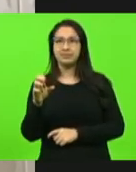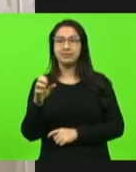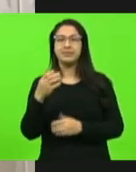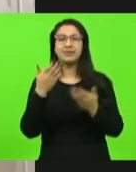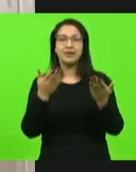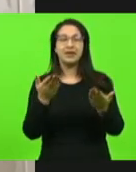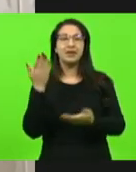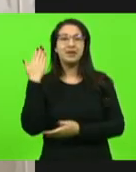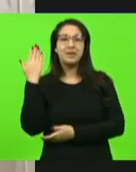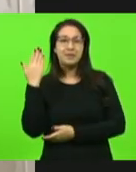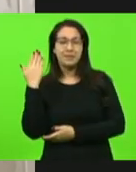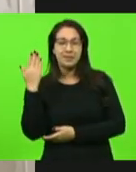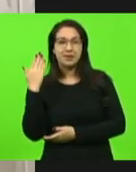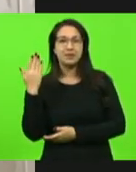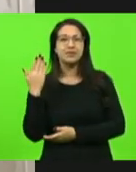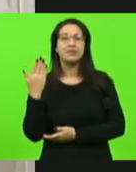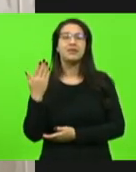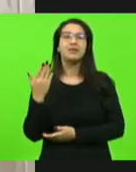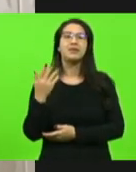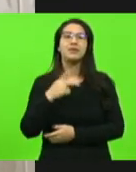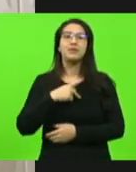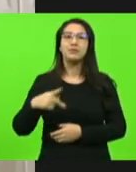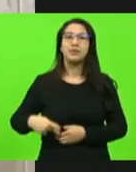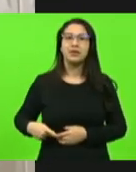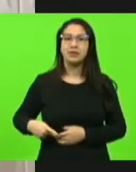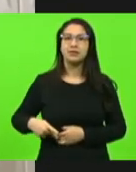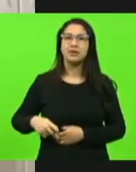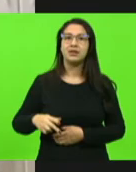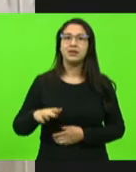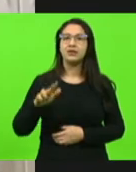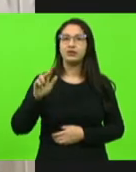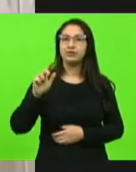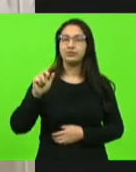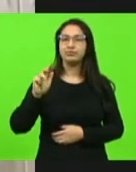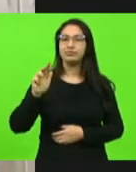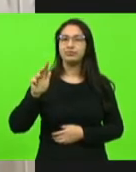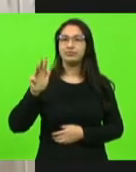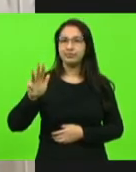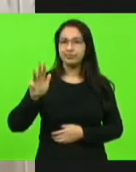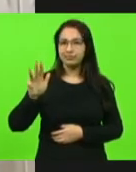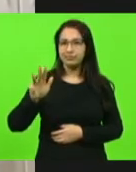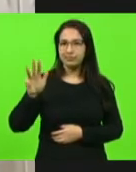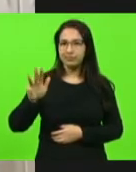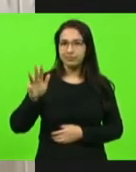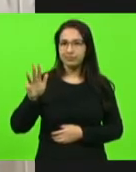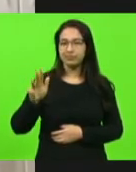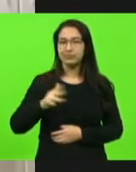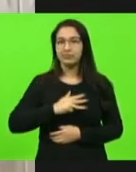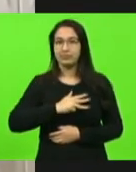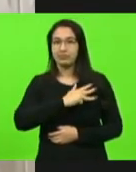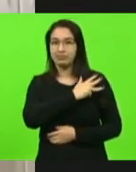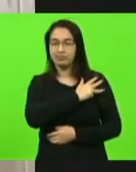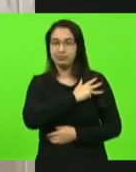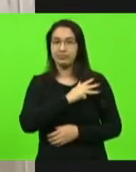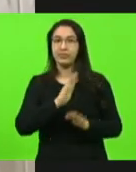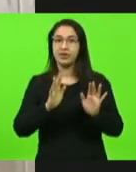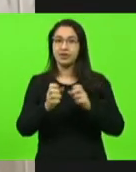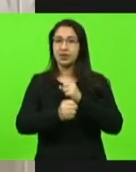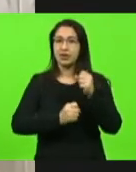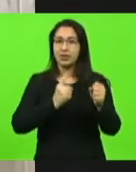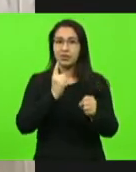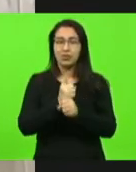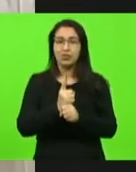Já faz meses. Eu acredito eu que já está chegando o aniversário de um ano que eu apresentei esse projeto. Ele restou